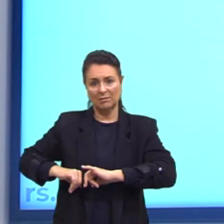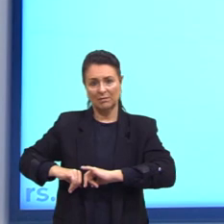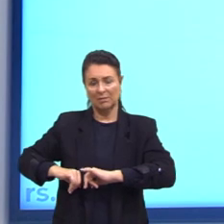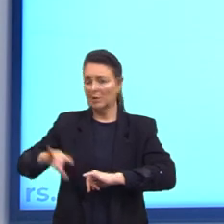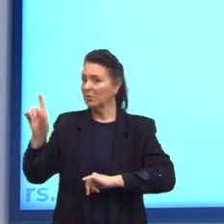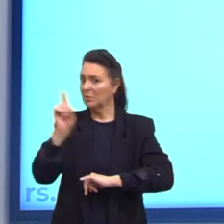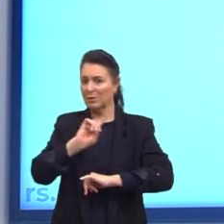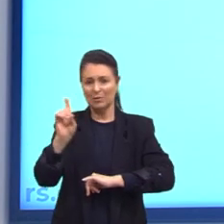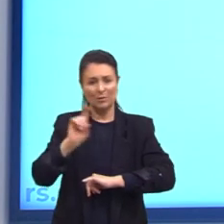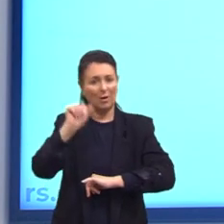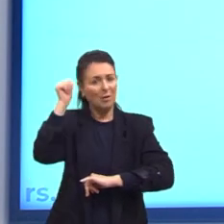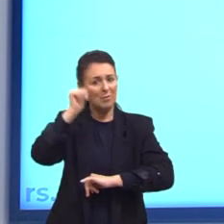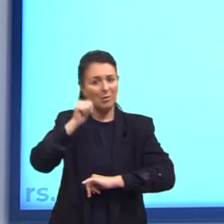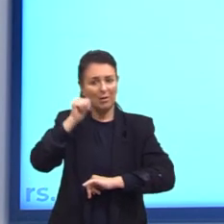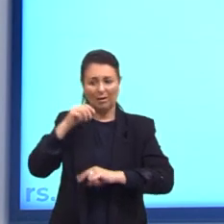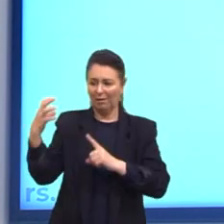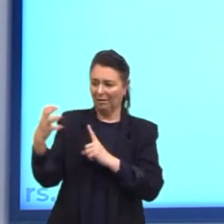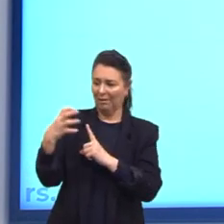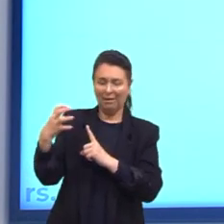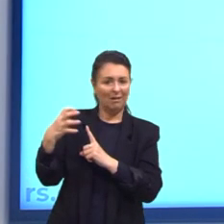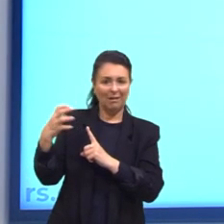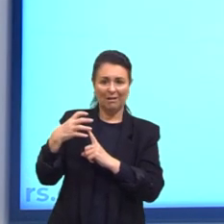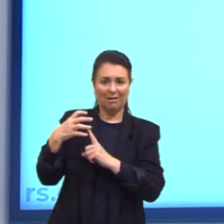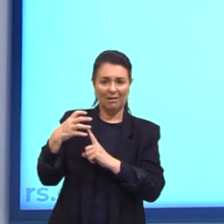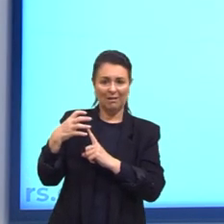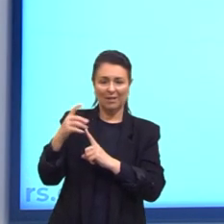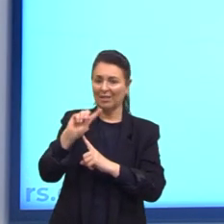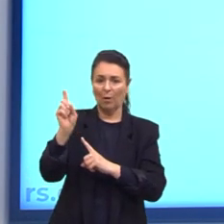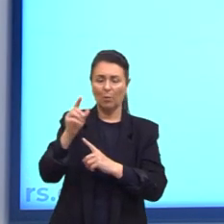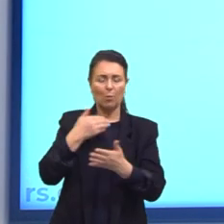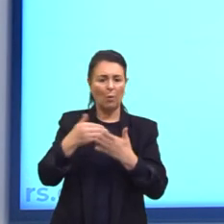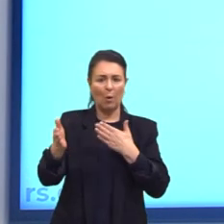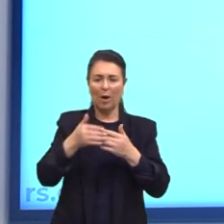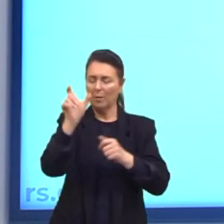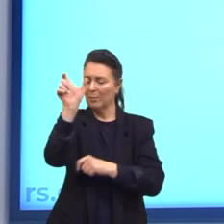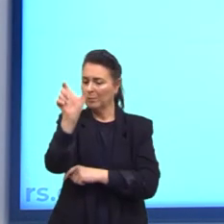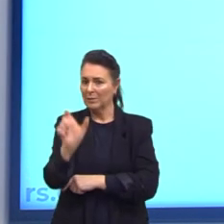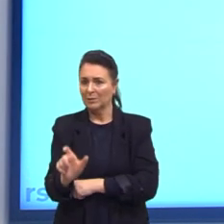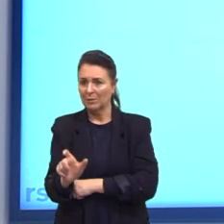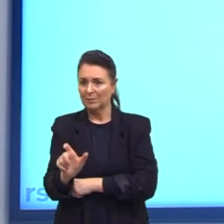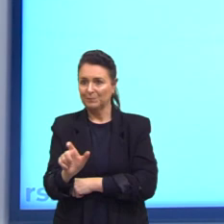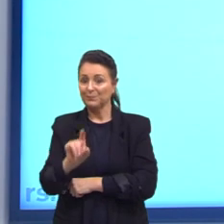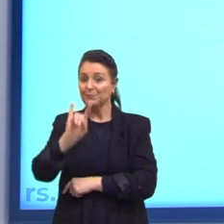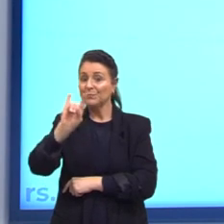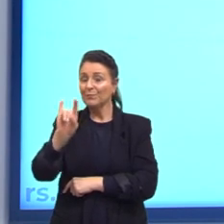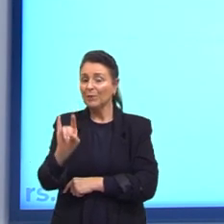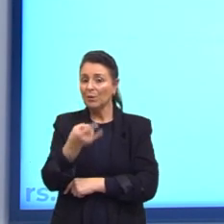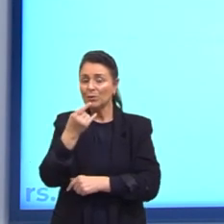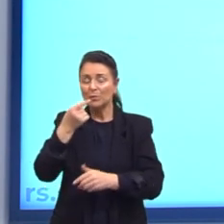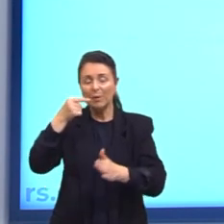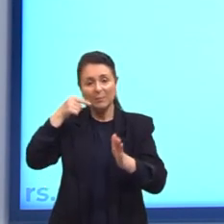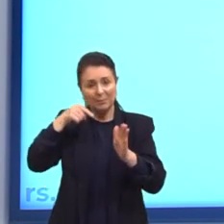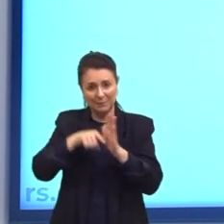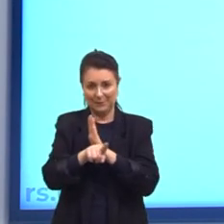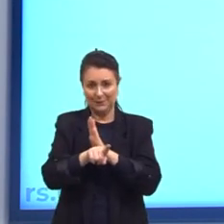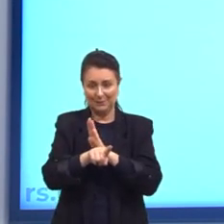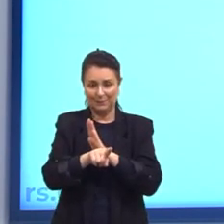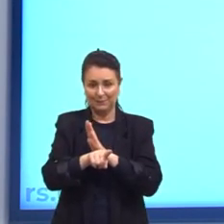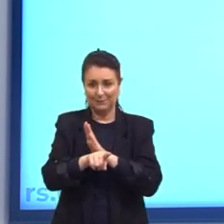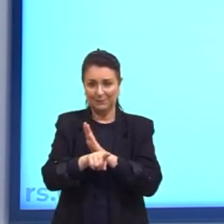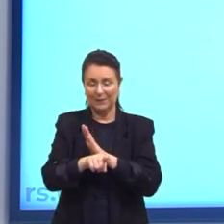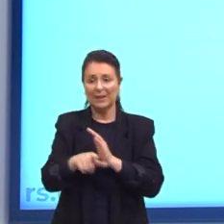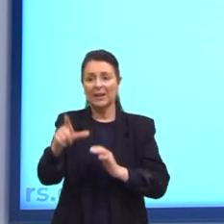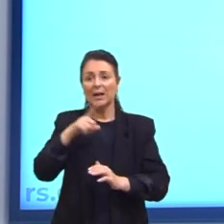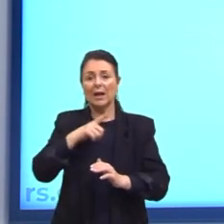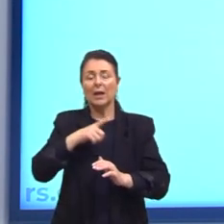-alvo. É qualquer pessoa que possa ser atingida. Nossa última questão aí para fechar. A gente